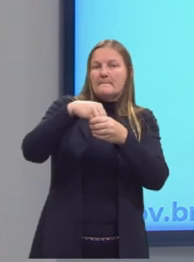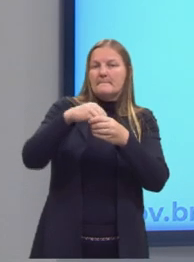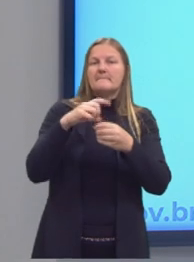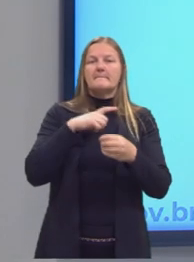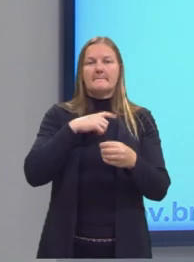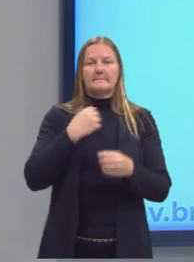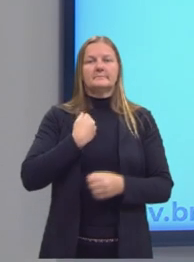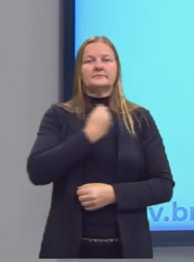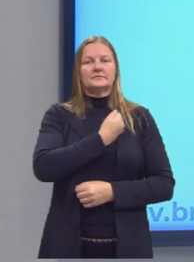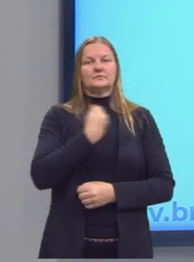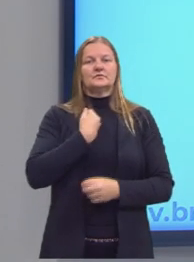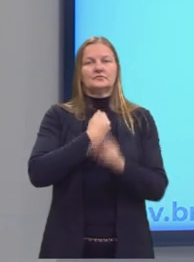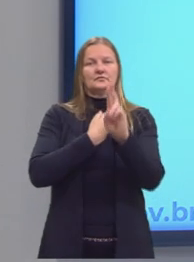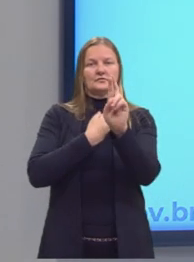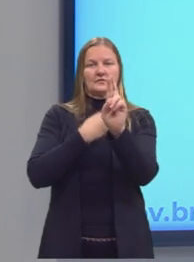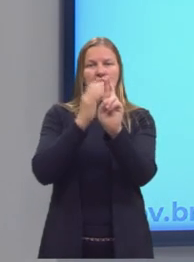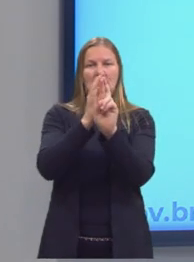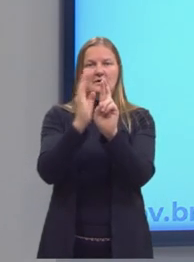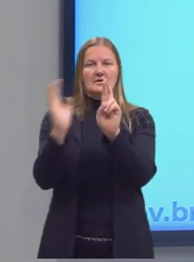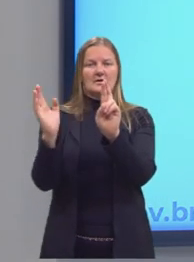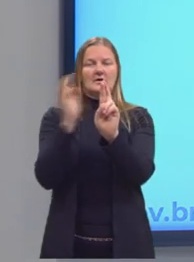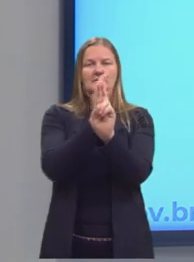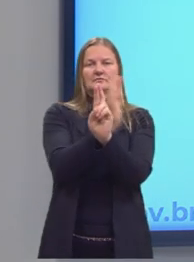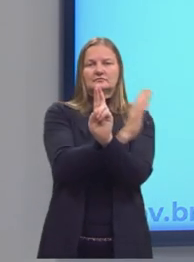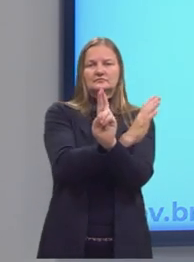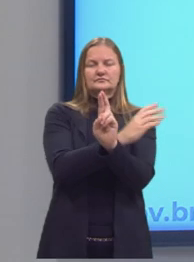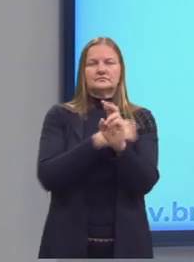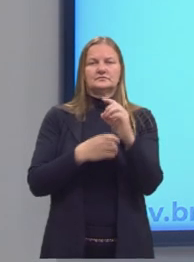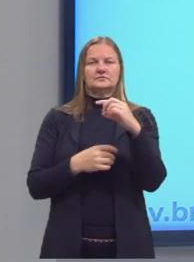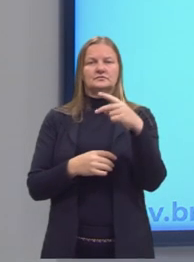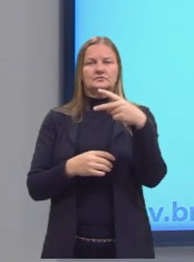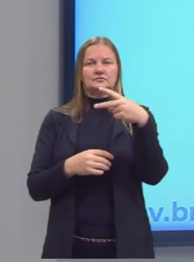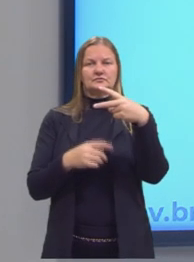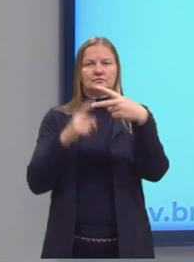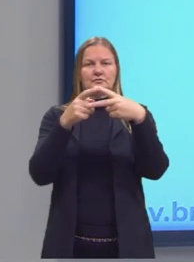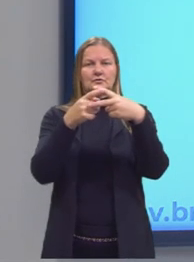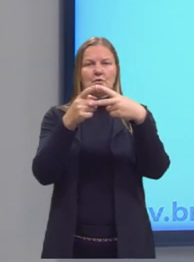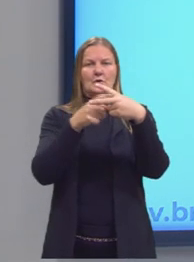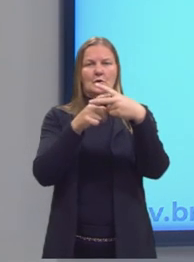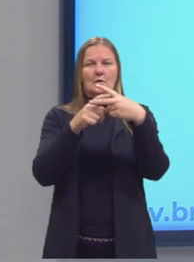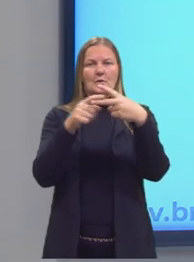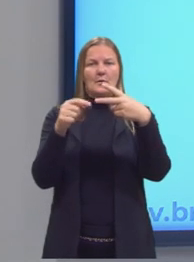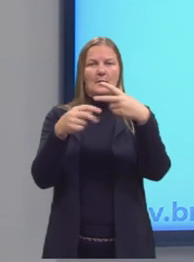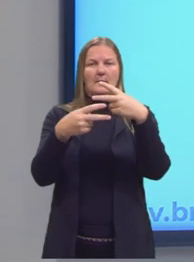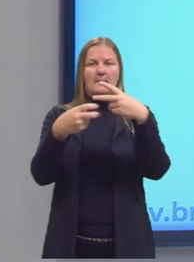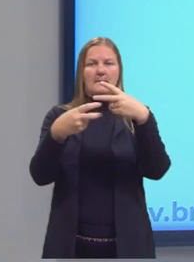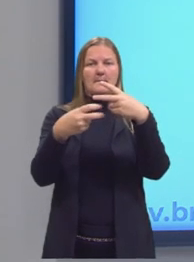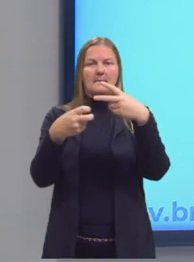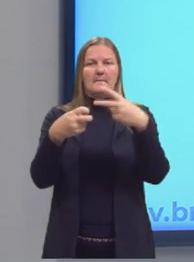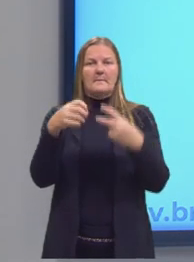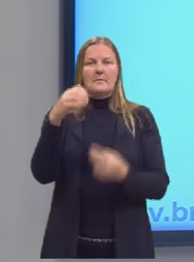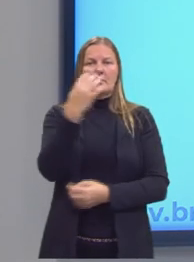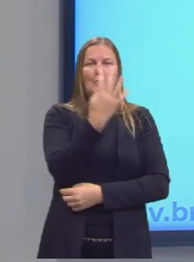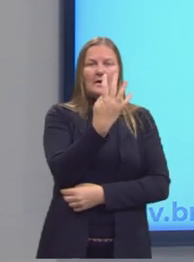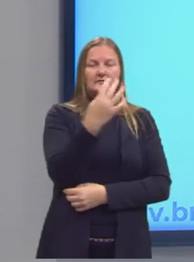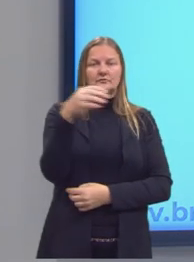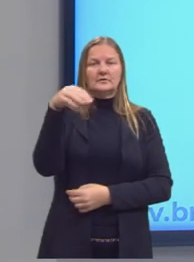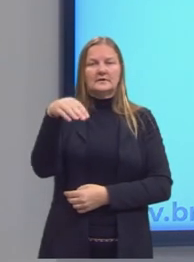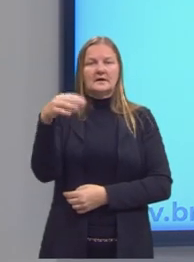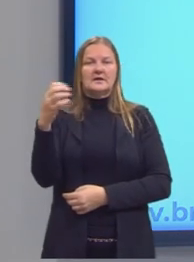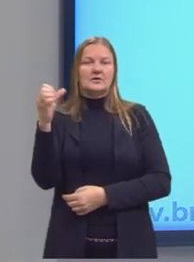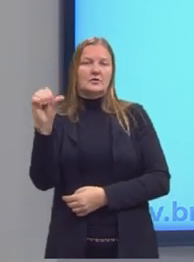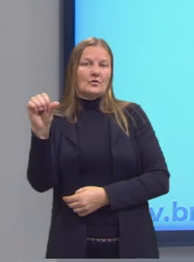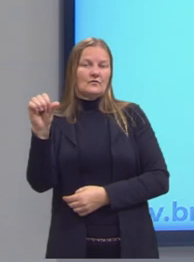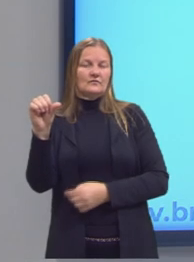reais, tal que X é maior do que 4 e menor do que 9. Não tem